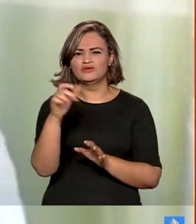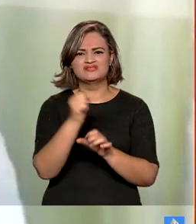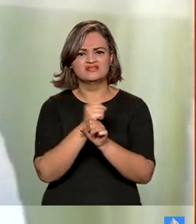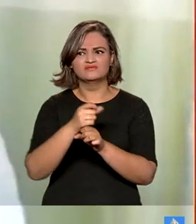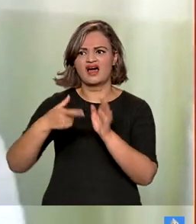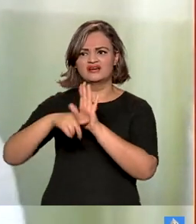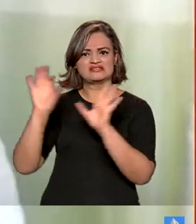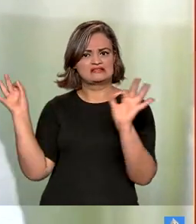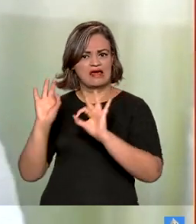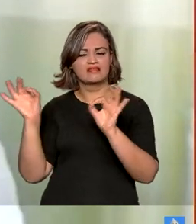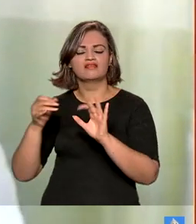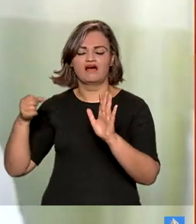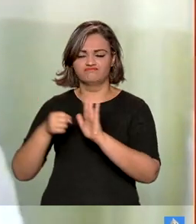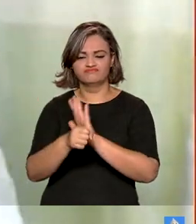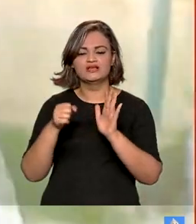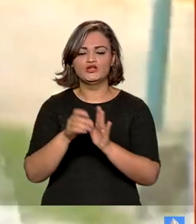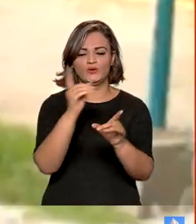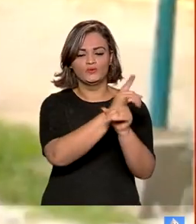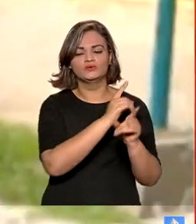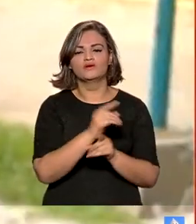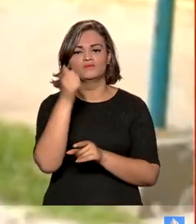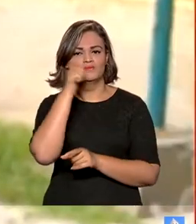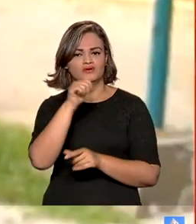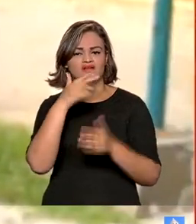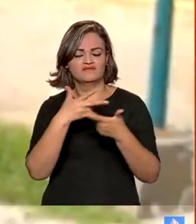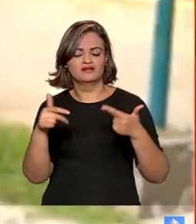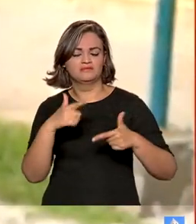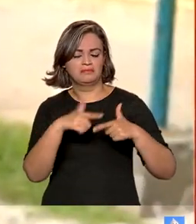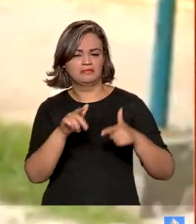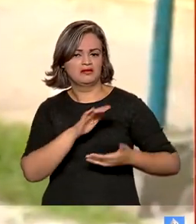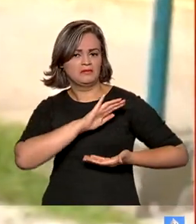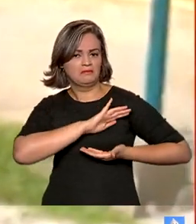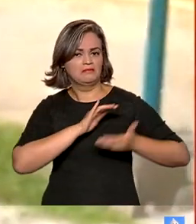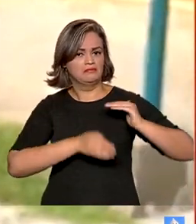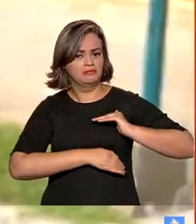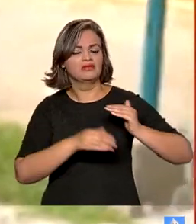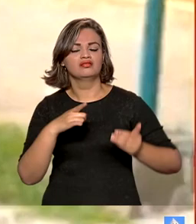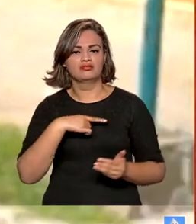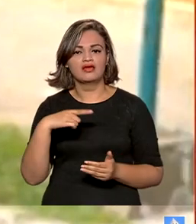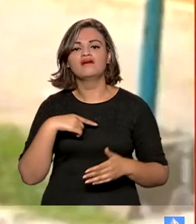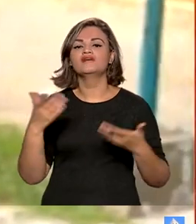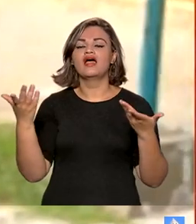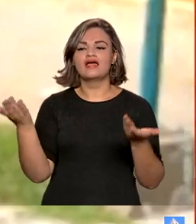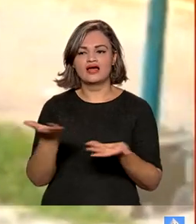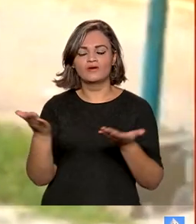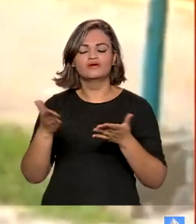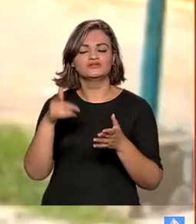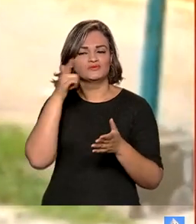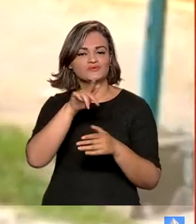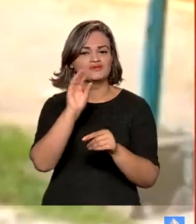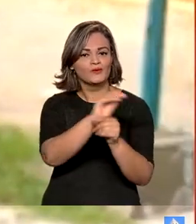anos. Identificamos muitas mulheres com lesões de cólon de mama e assim conseguimos hoje garantir segmento para elas. Obrigado. Obrigado.